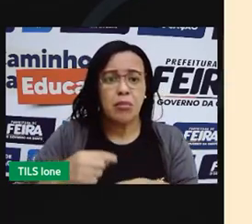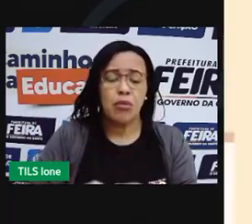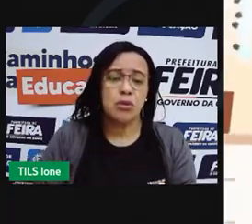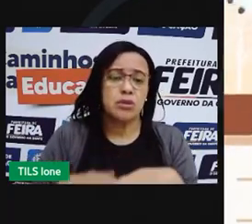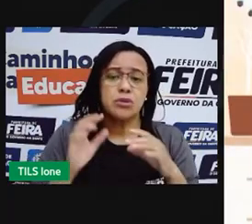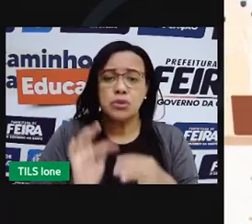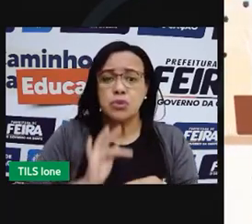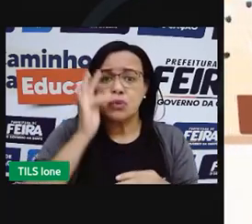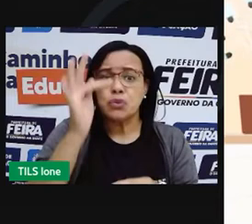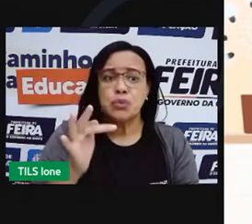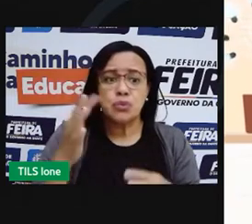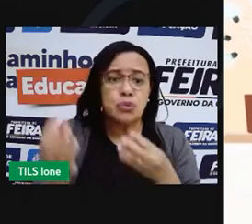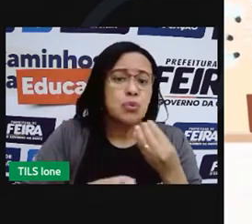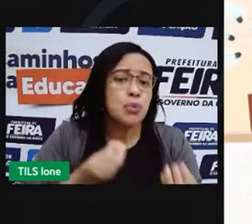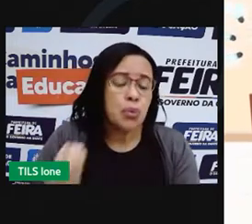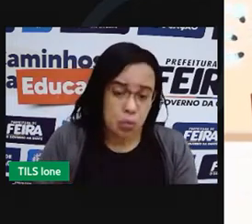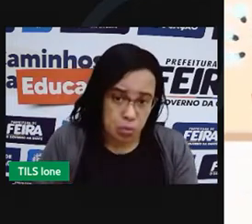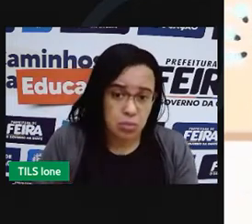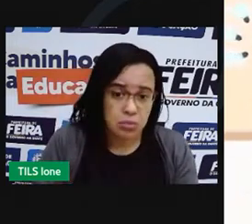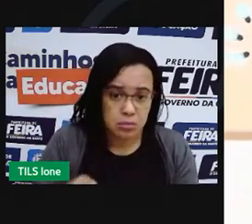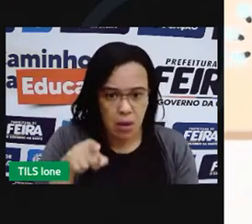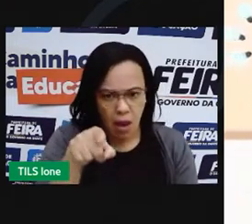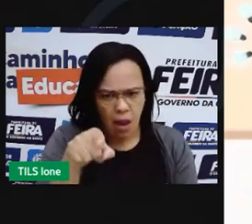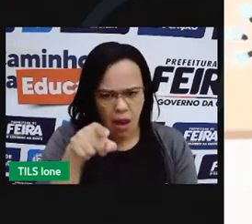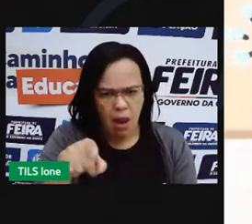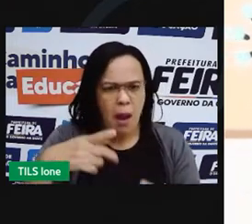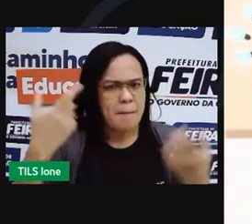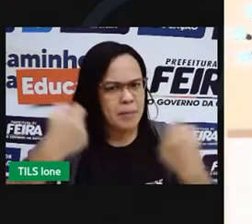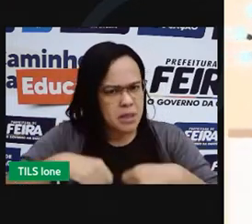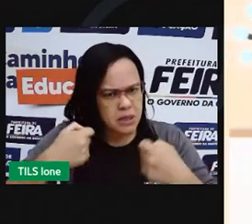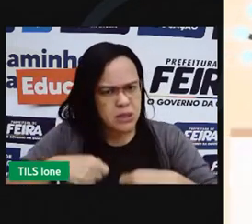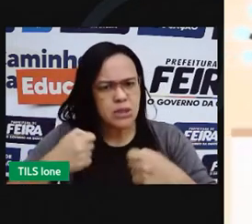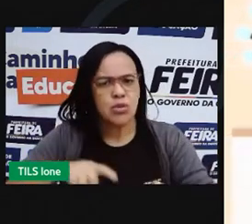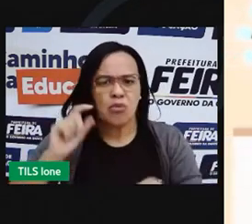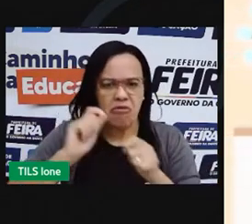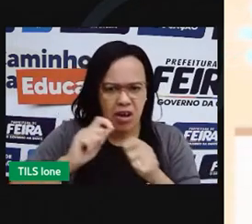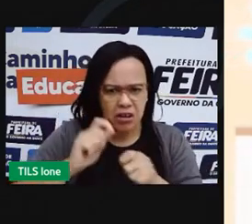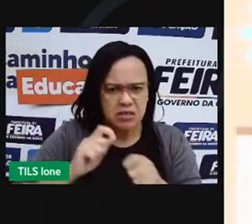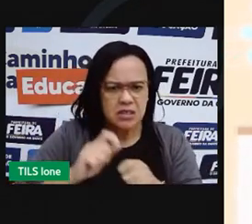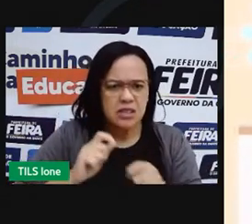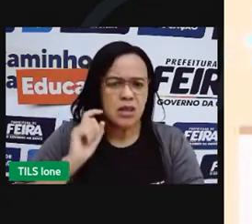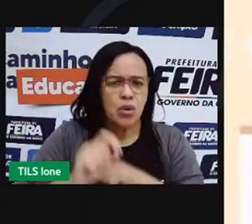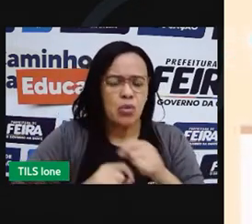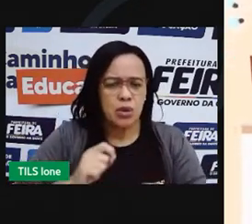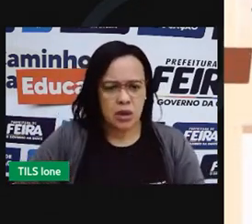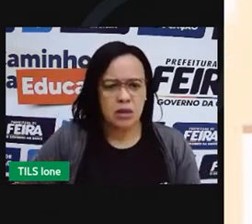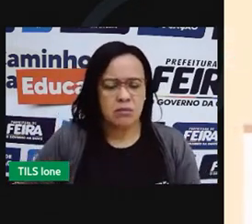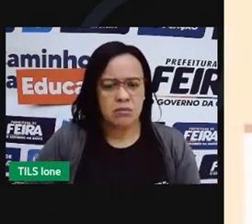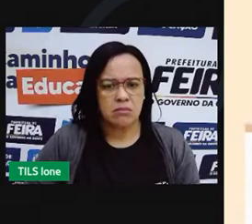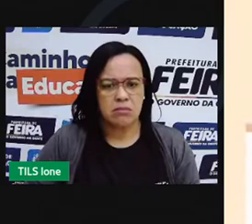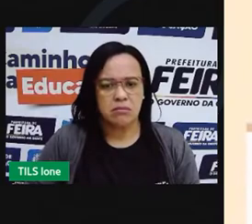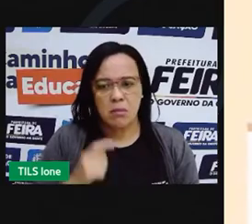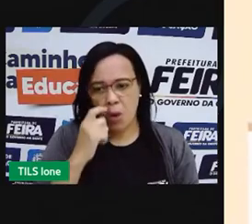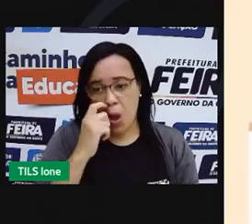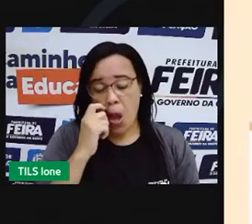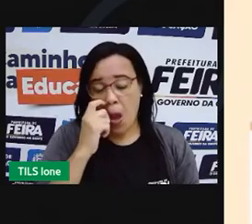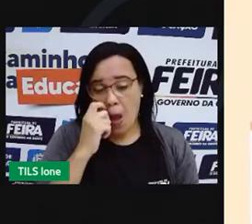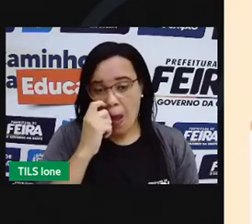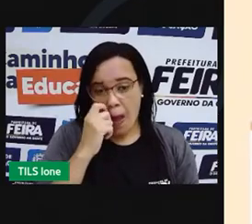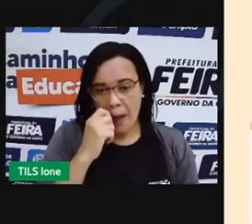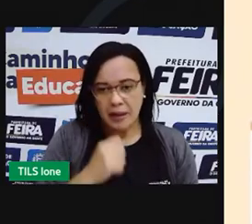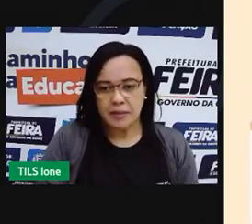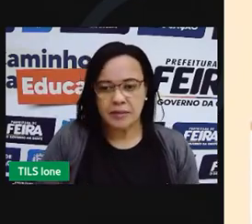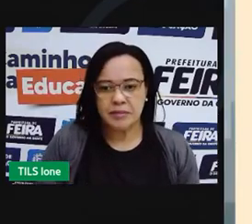No almoço de domingo com a família, ele compartilhou tudo o que aprendeu e propôs um desafio. Vamos repensar os hábitos diários de consumo.